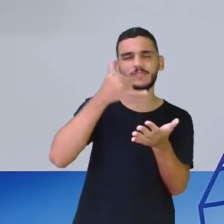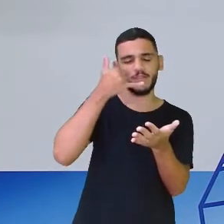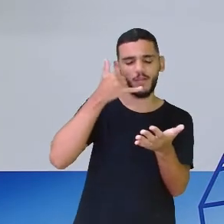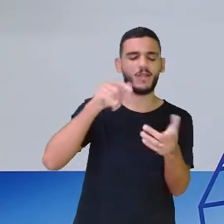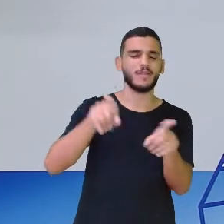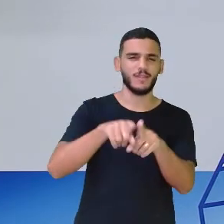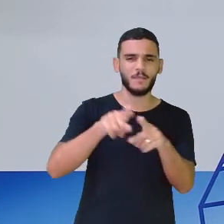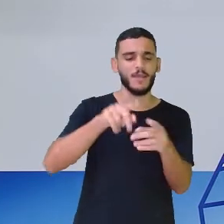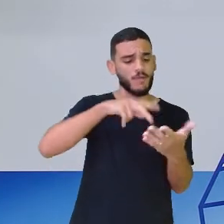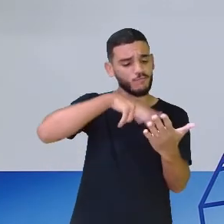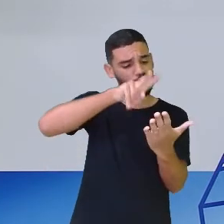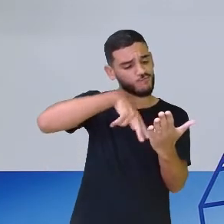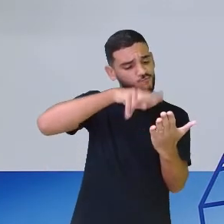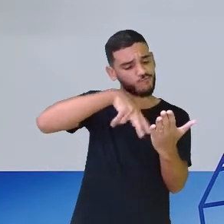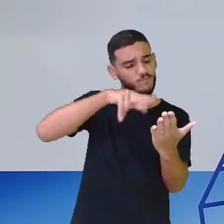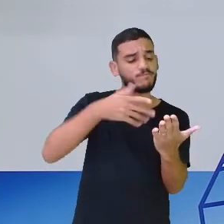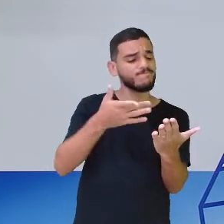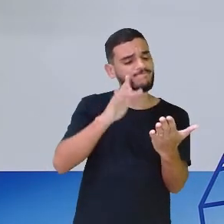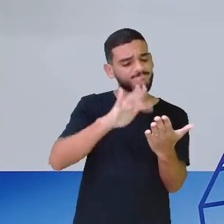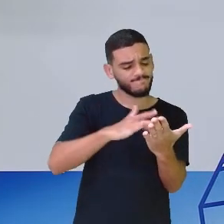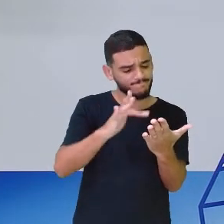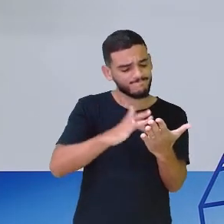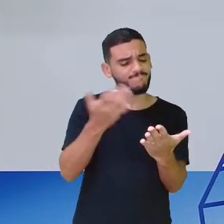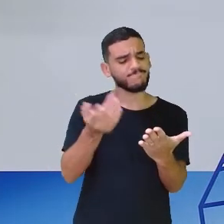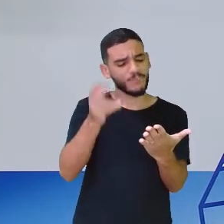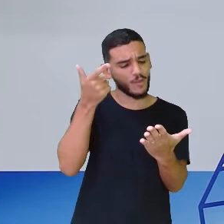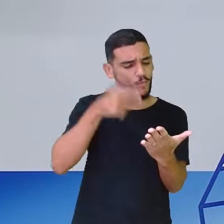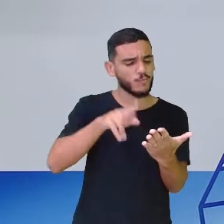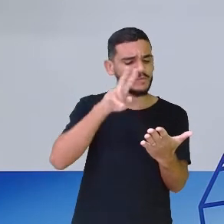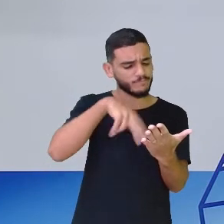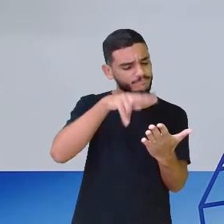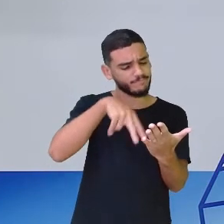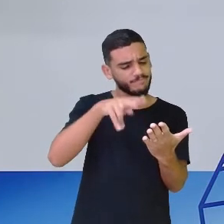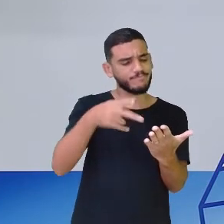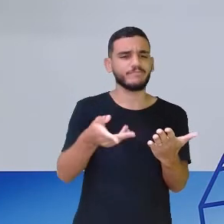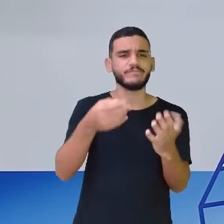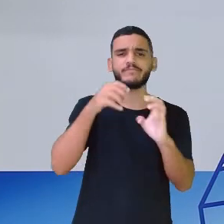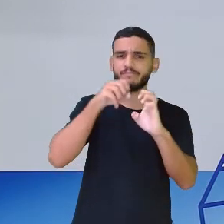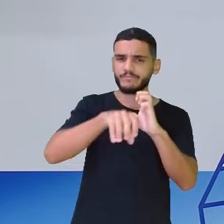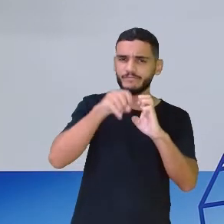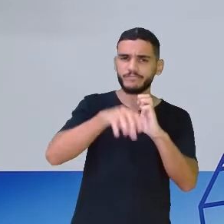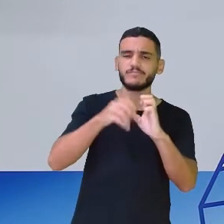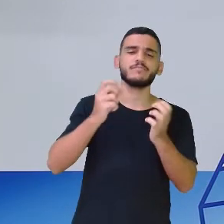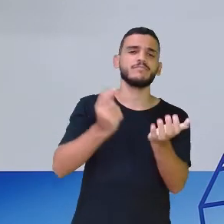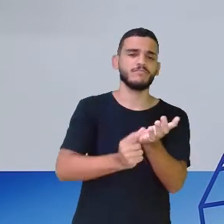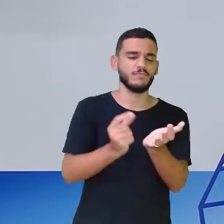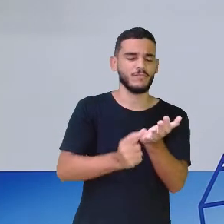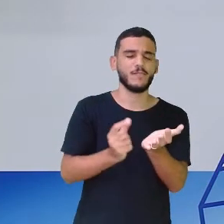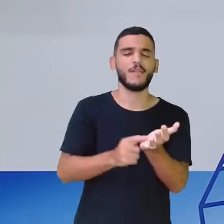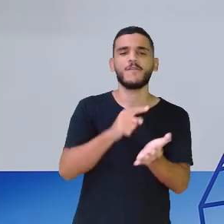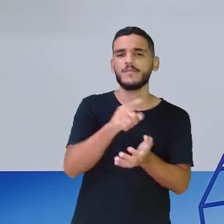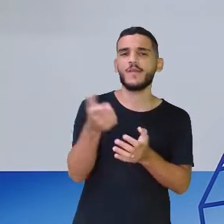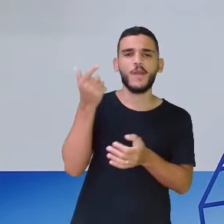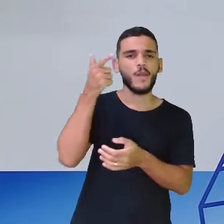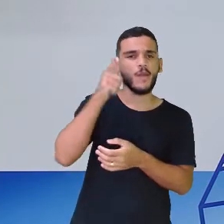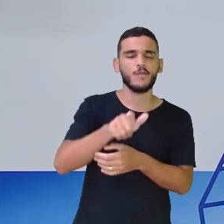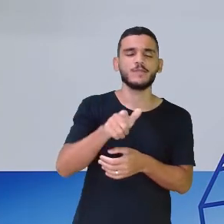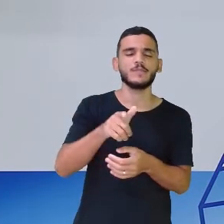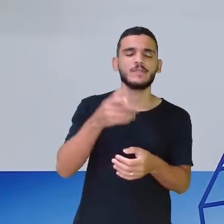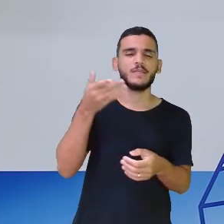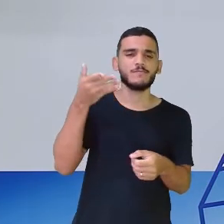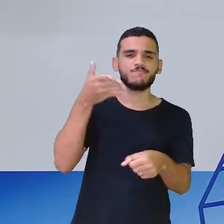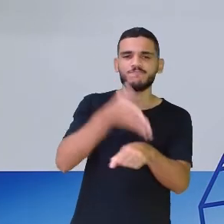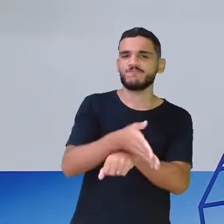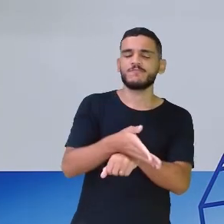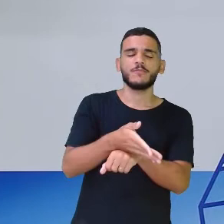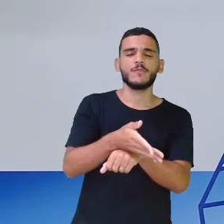você pega o celular, vai procurar lá o aplicativo do Educa Recife. Você vai navegar e vai encontrar leituras para